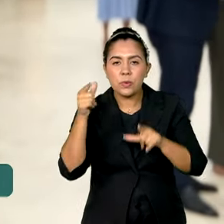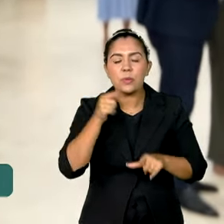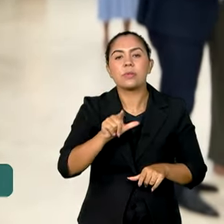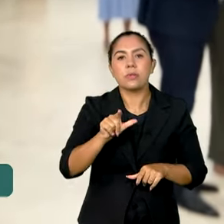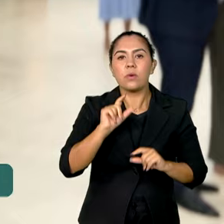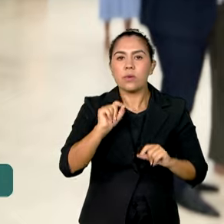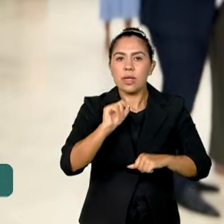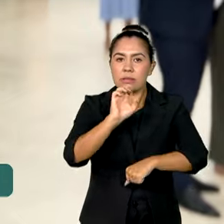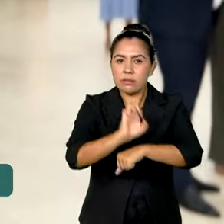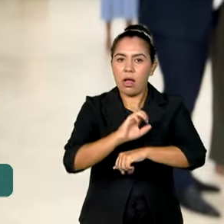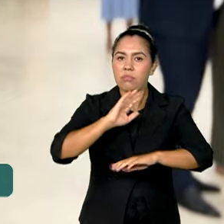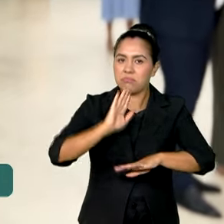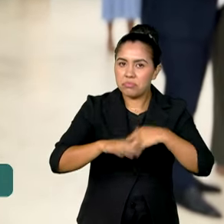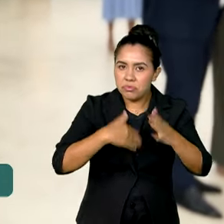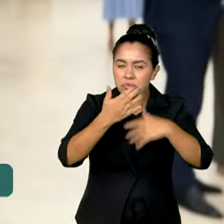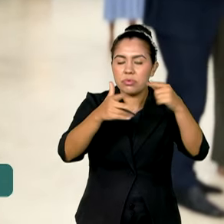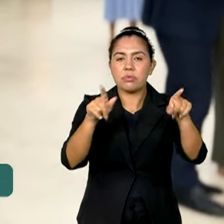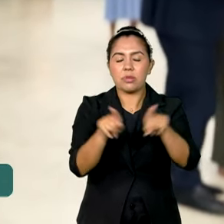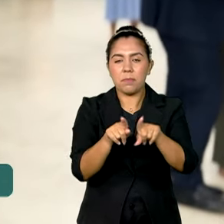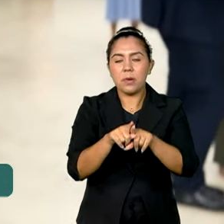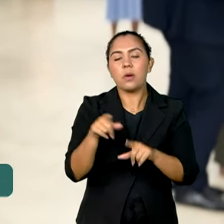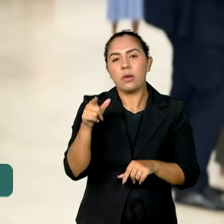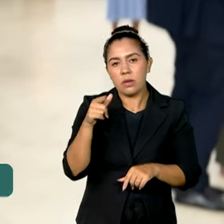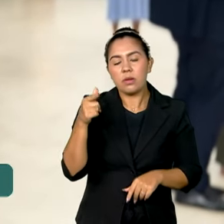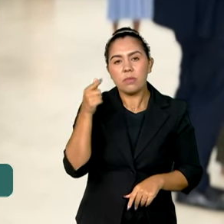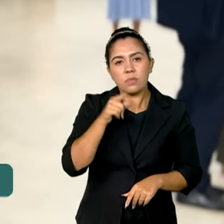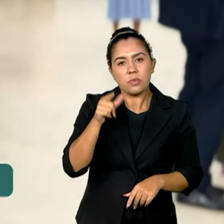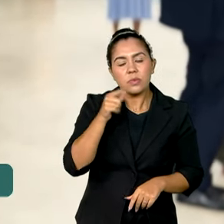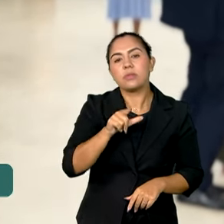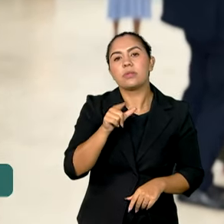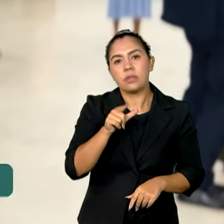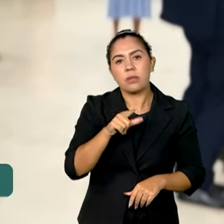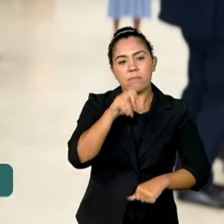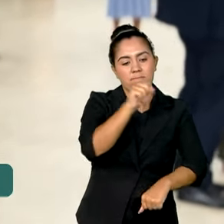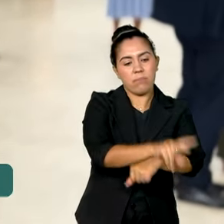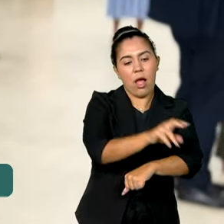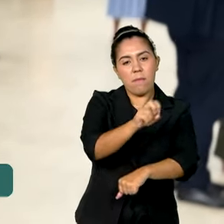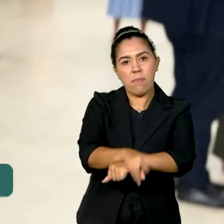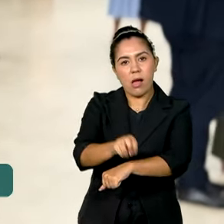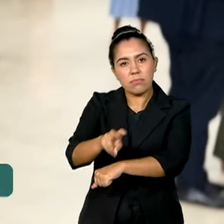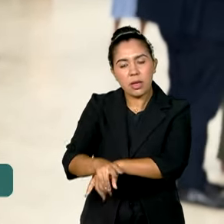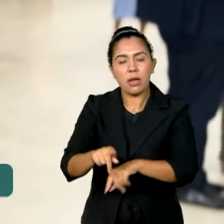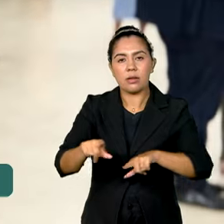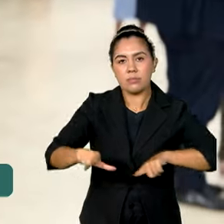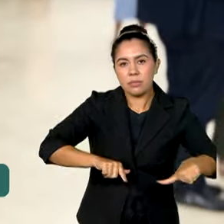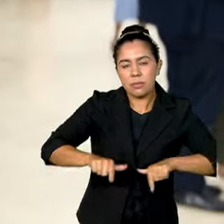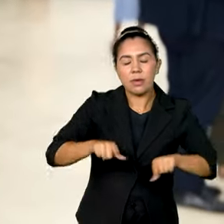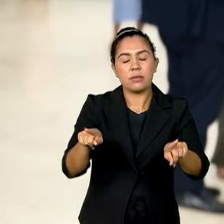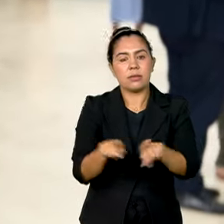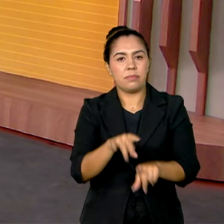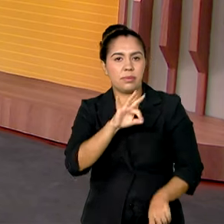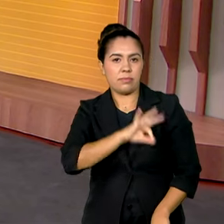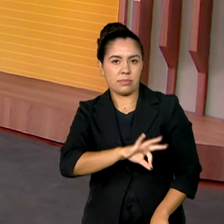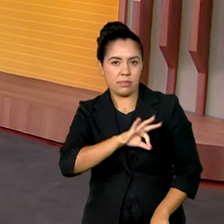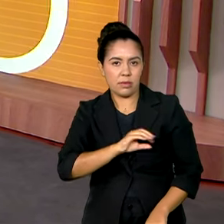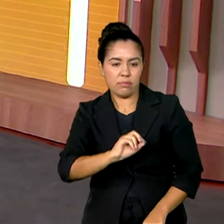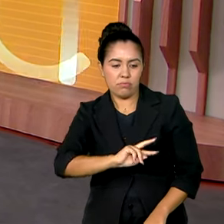o Estado cresça, se desenvolva e possa, sobretudo, gerar emprego e renda para a população.